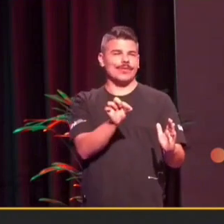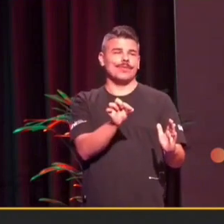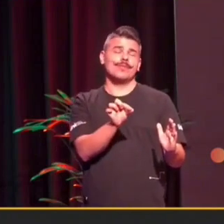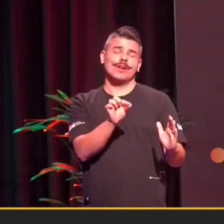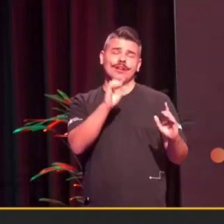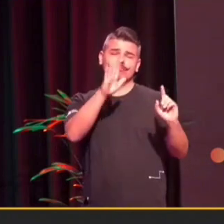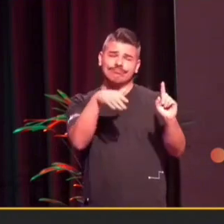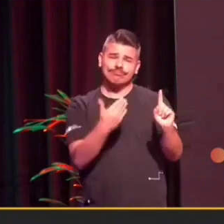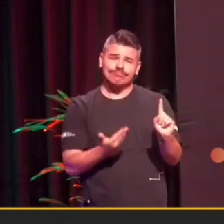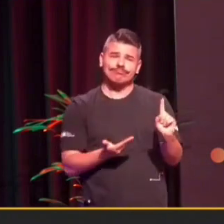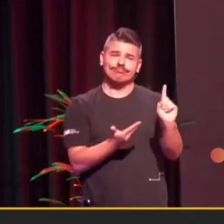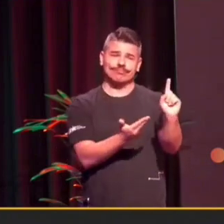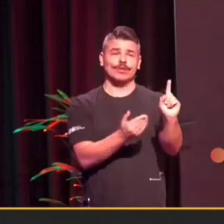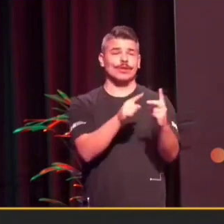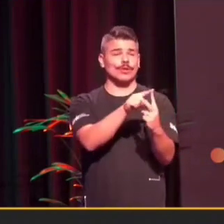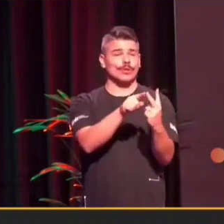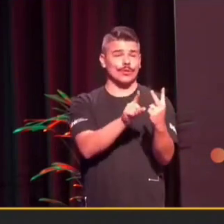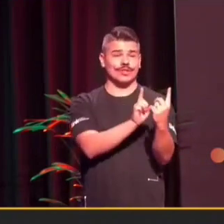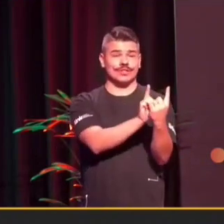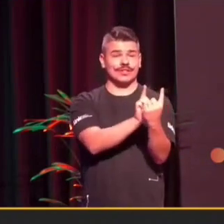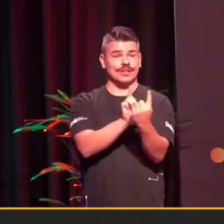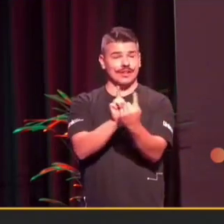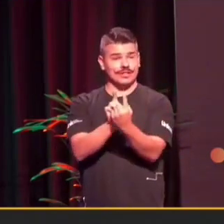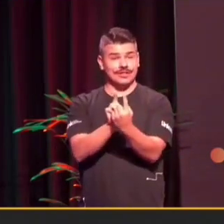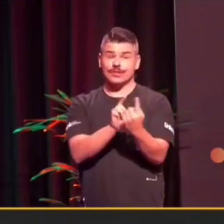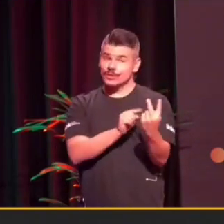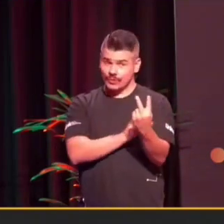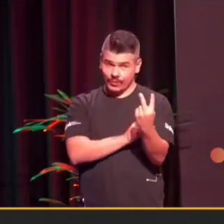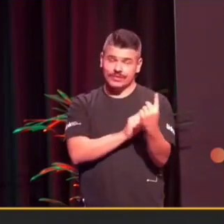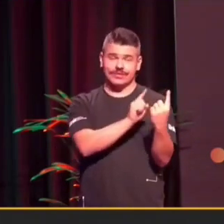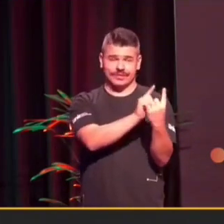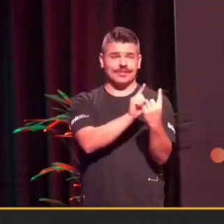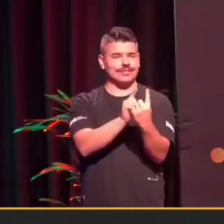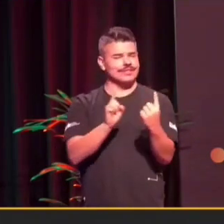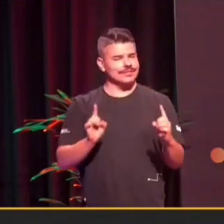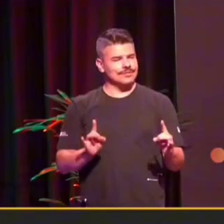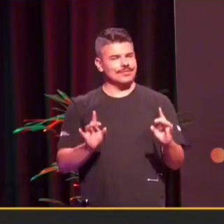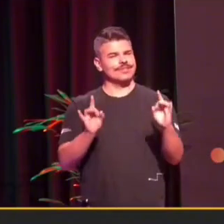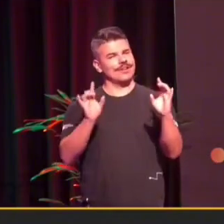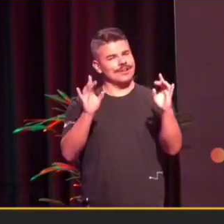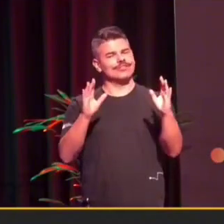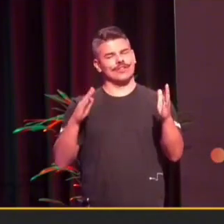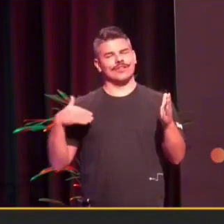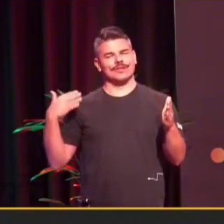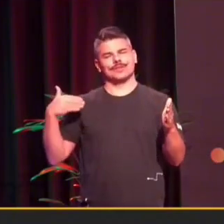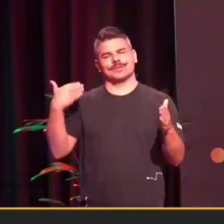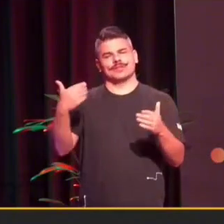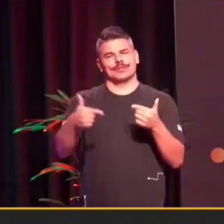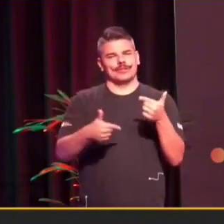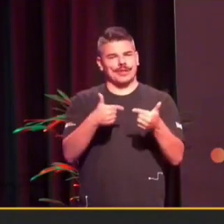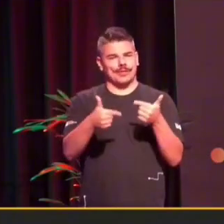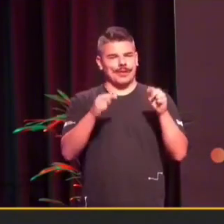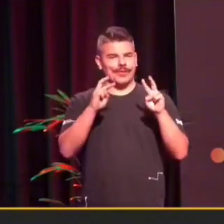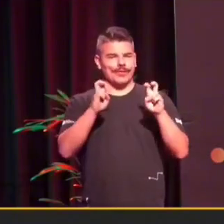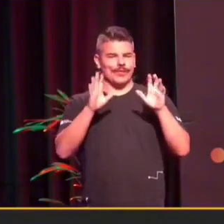dois clientes muito especiais nessa jornada que a gente está trabalhando de acessibilidade.